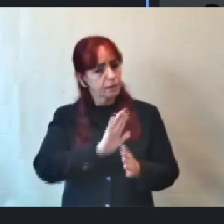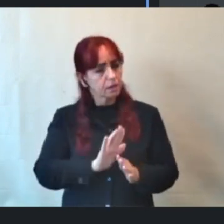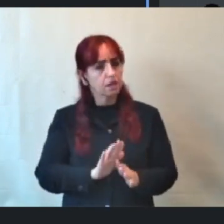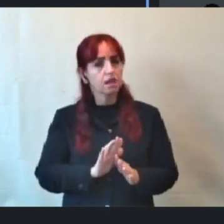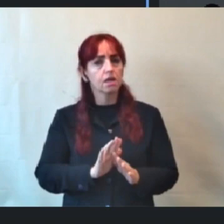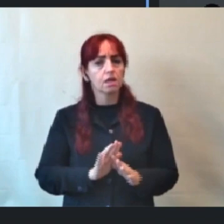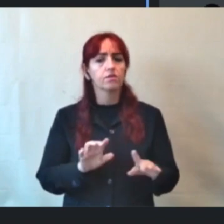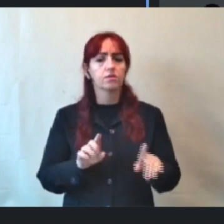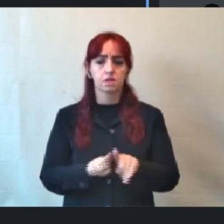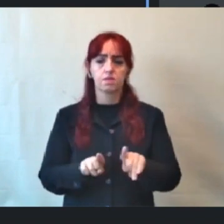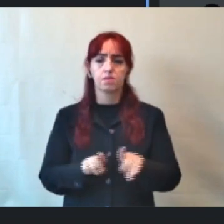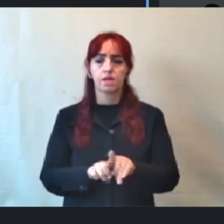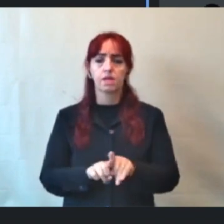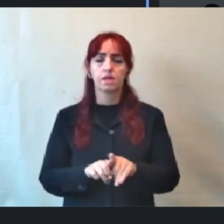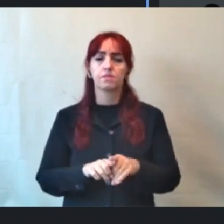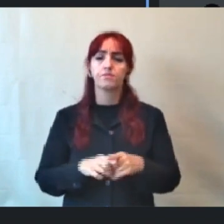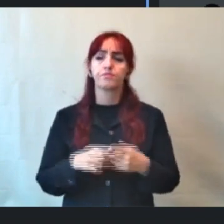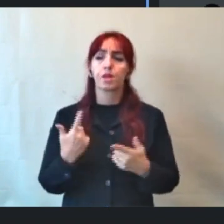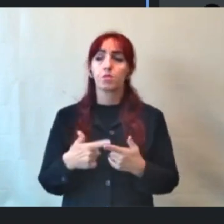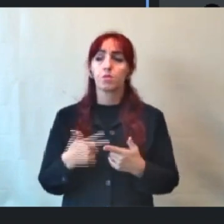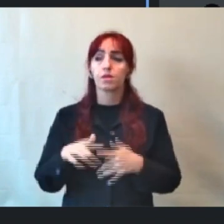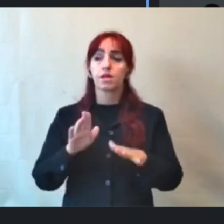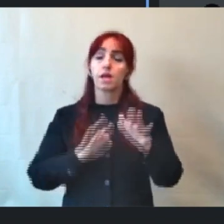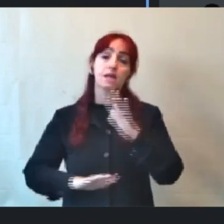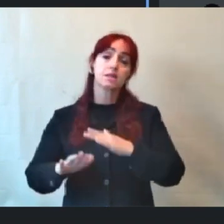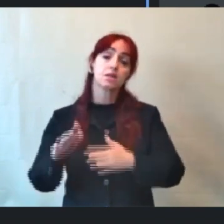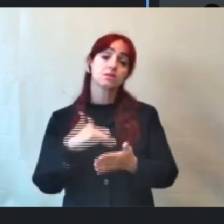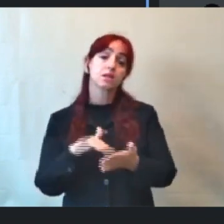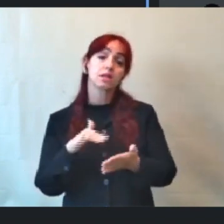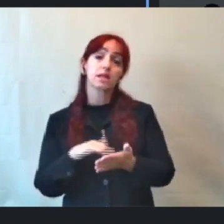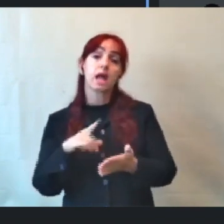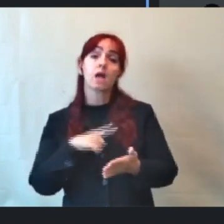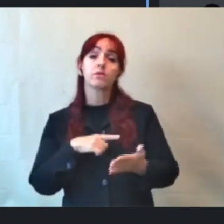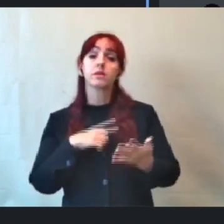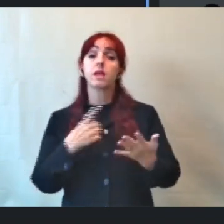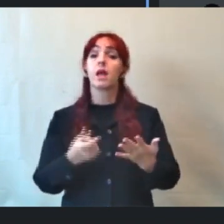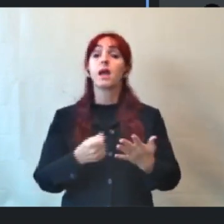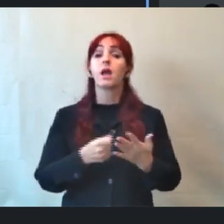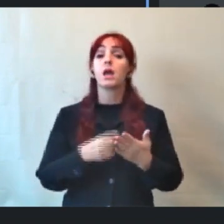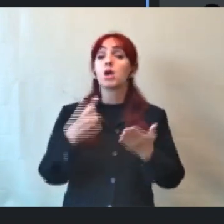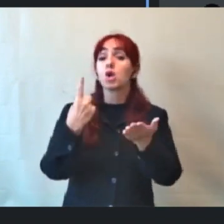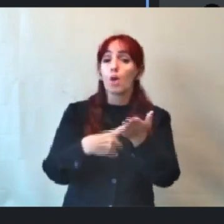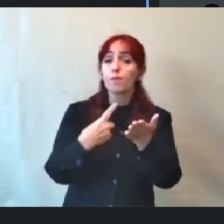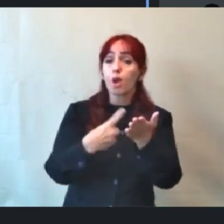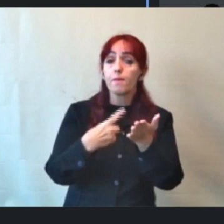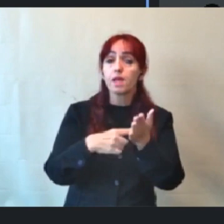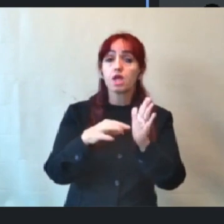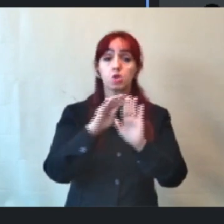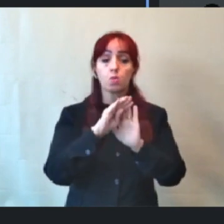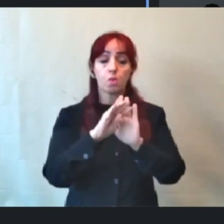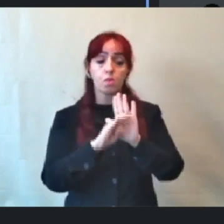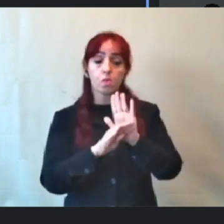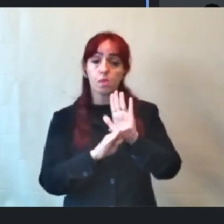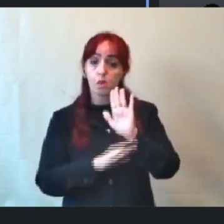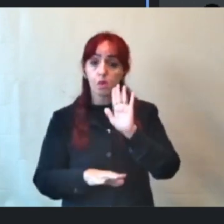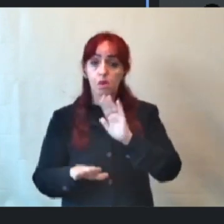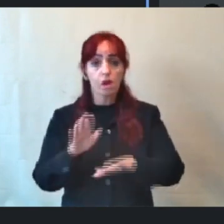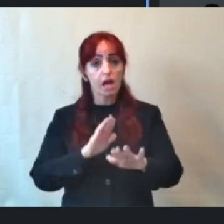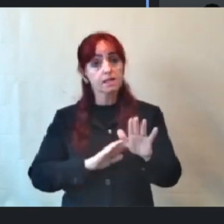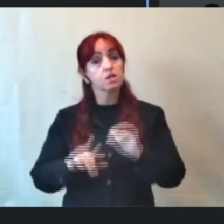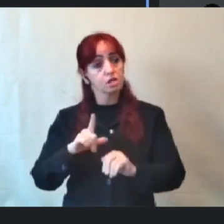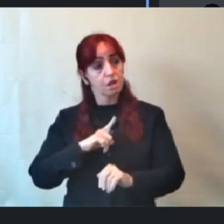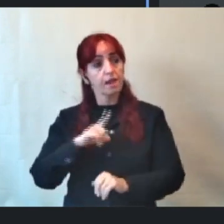gente também, às vezes ele tem muitas agendas, embora não que nós não tenhamos também nossos